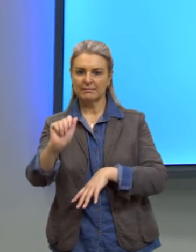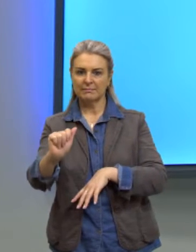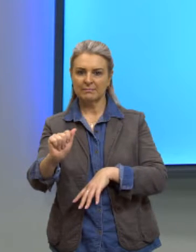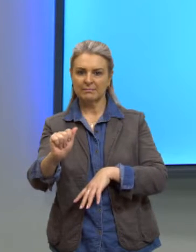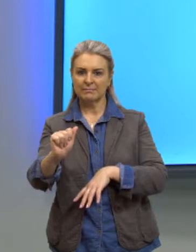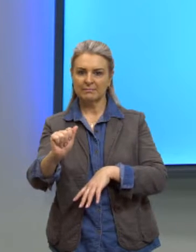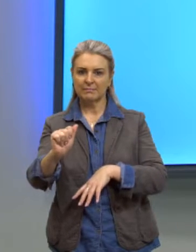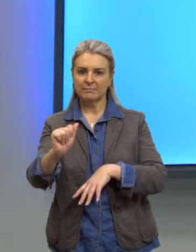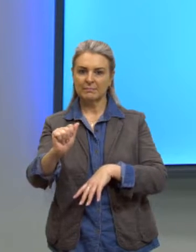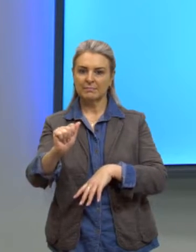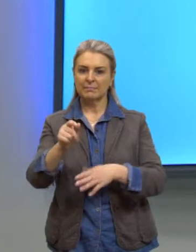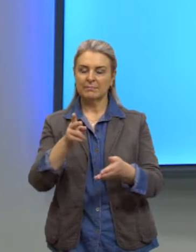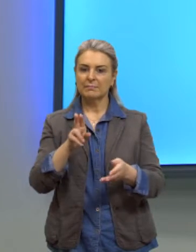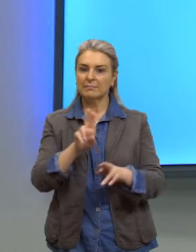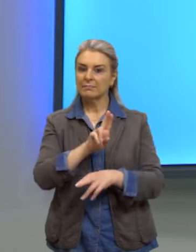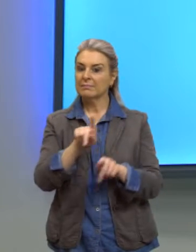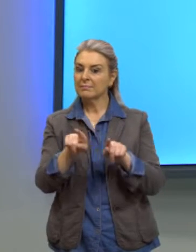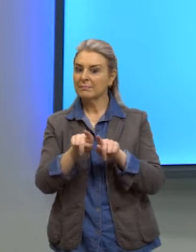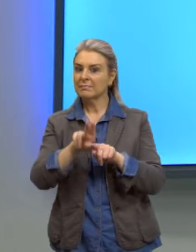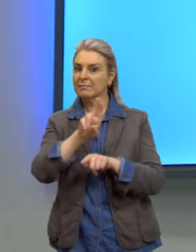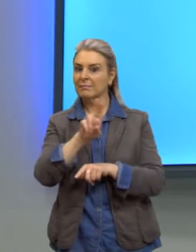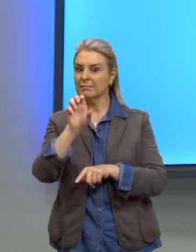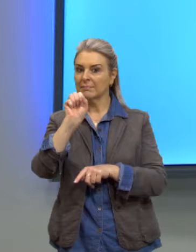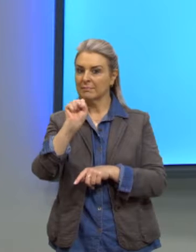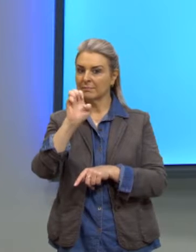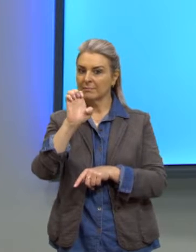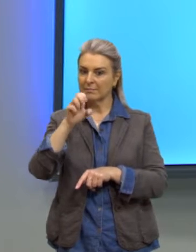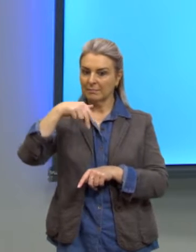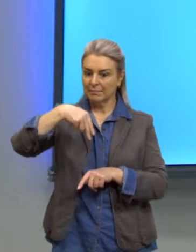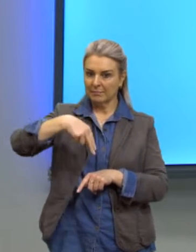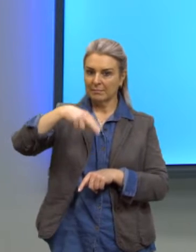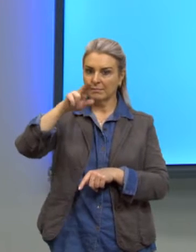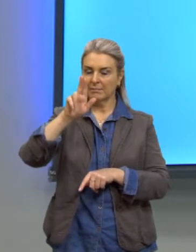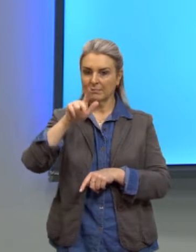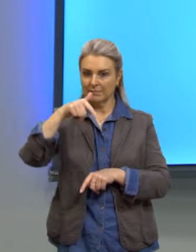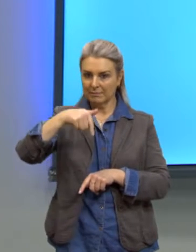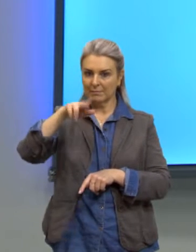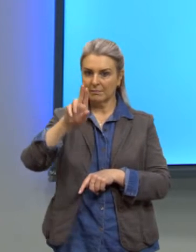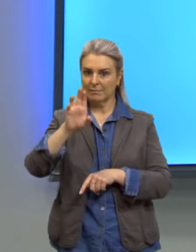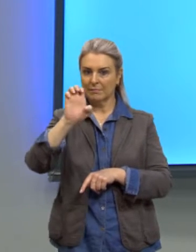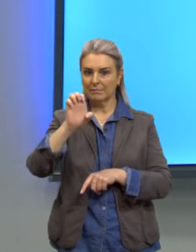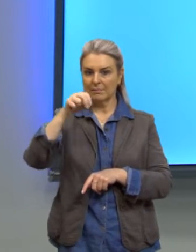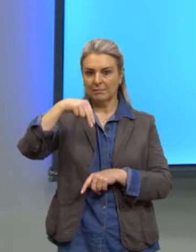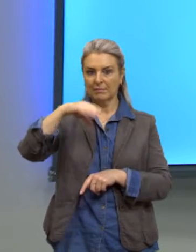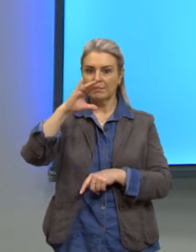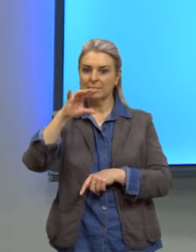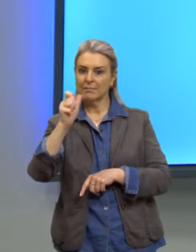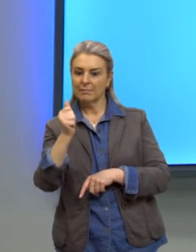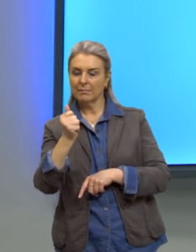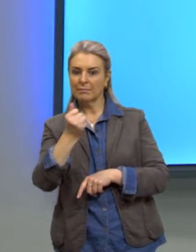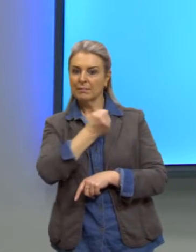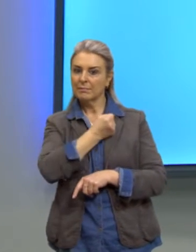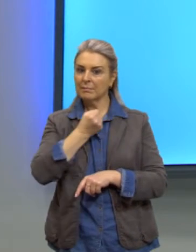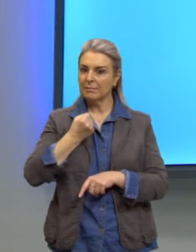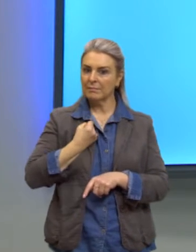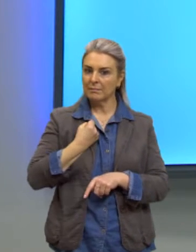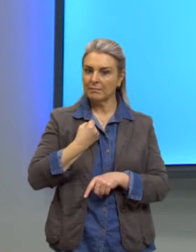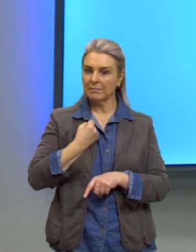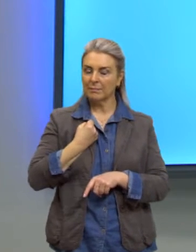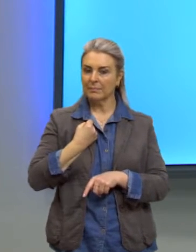chamamos de sequência. Então, é uma progressão, é uma sequência numérica, certo? E ela é